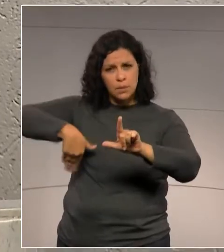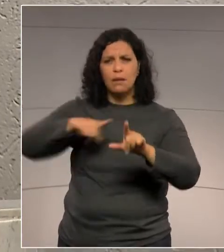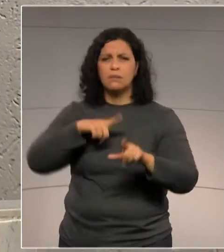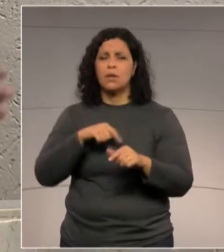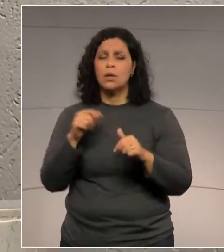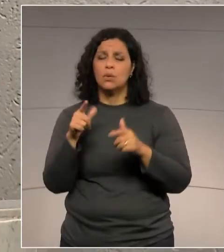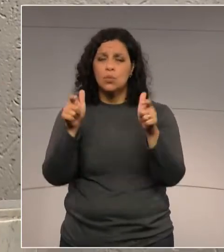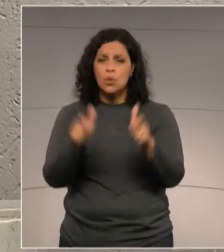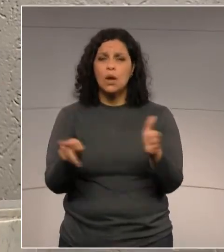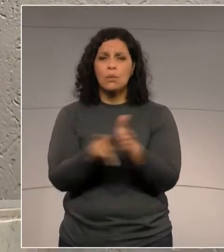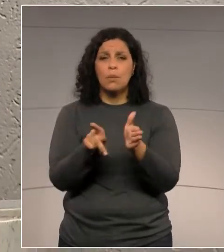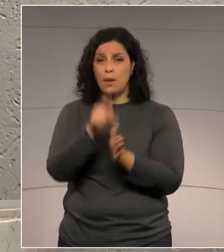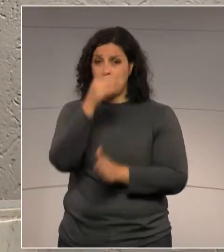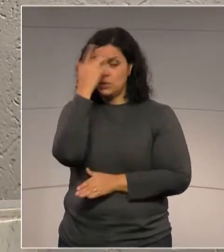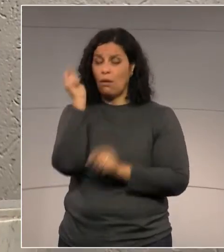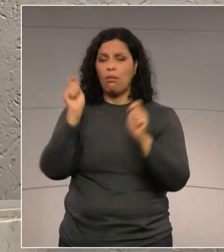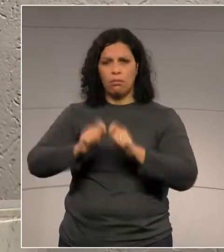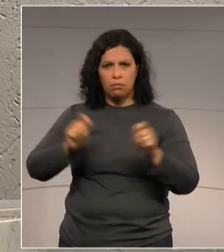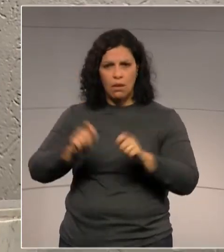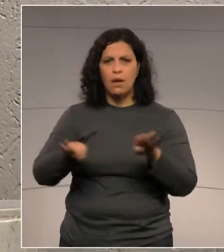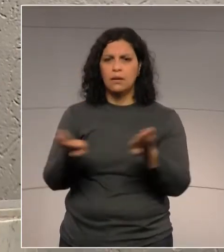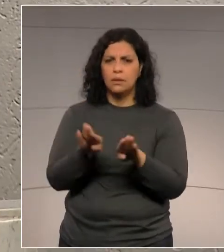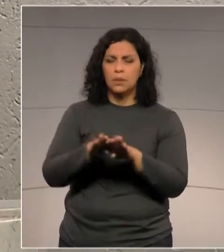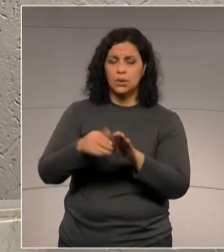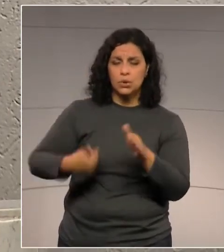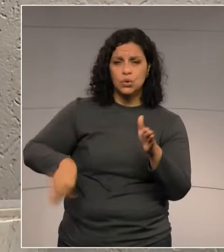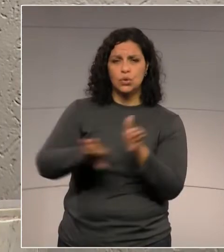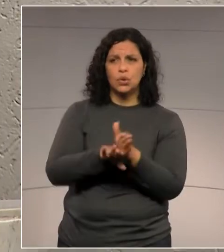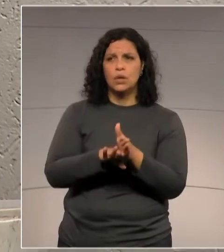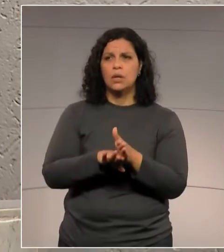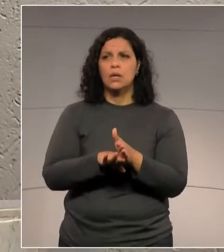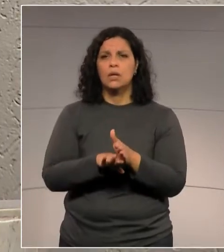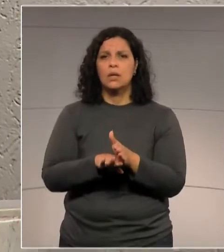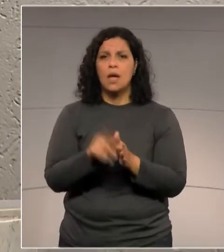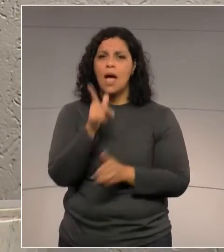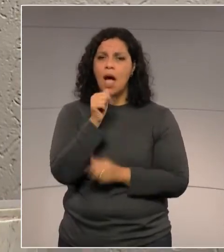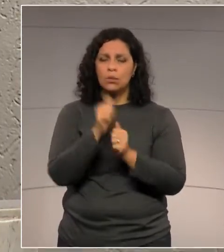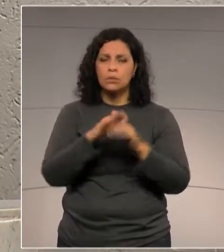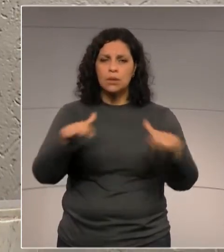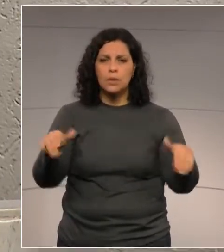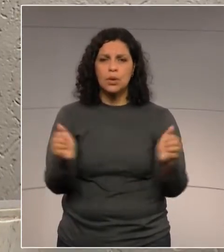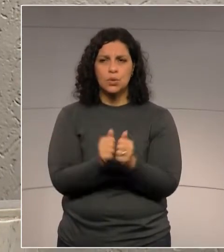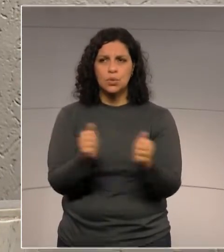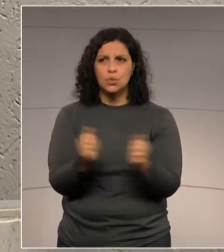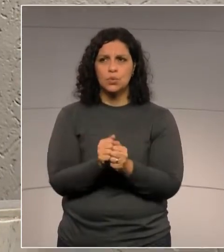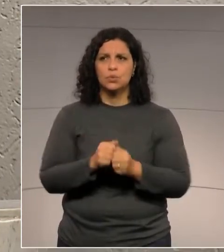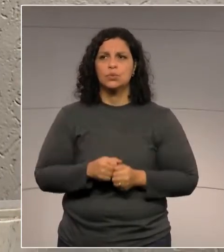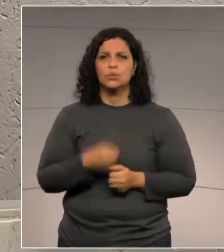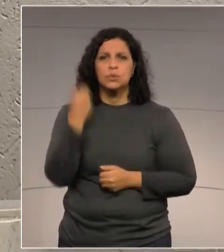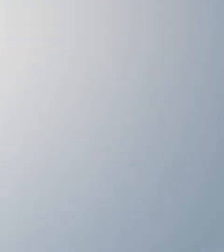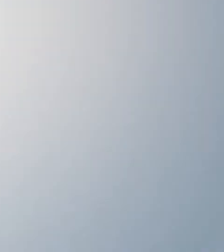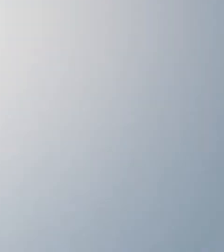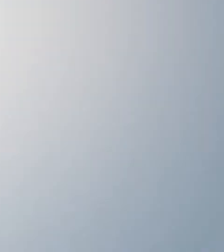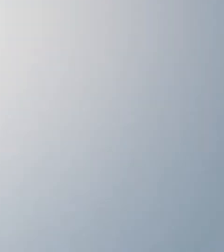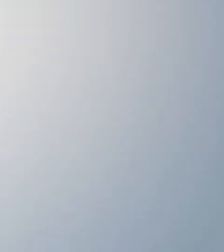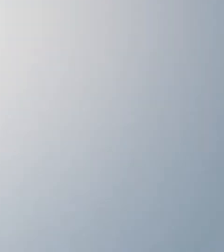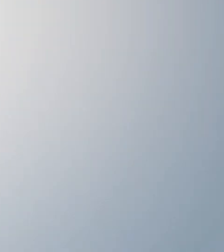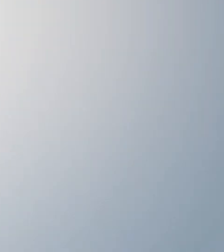que as pessoas tenham condições de chegar até o mar e até a própria praia. Obrigado.